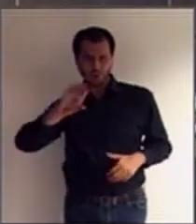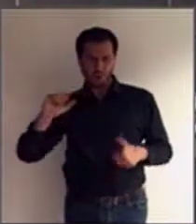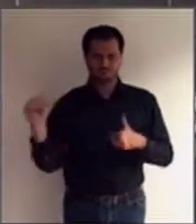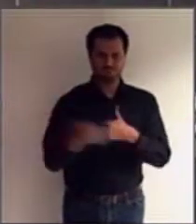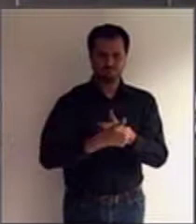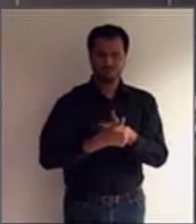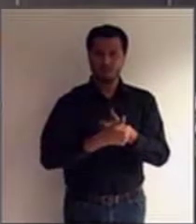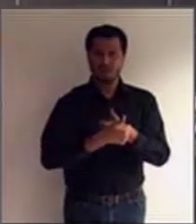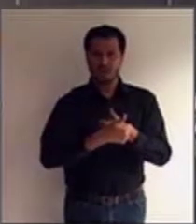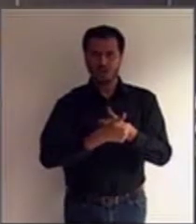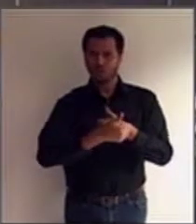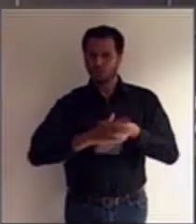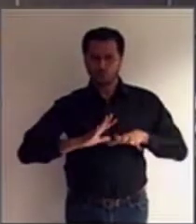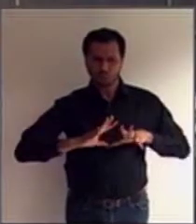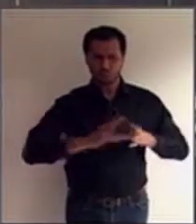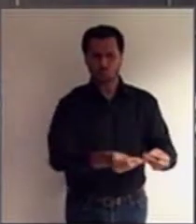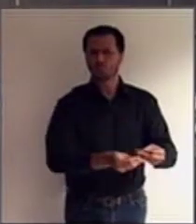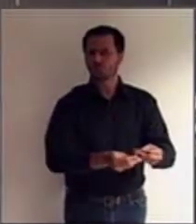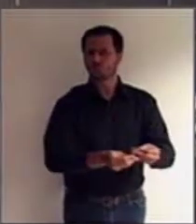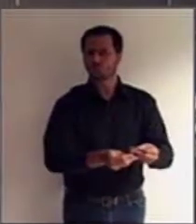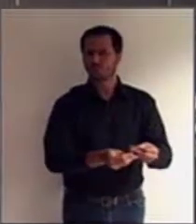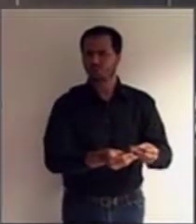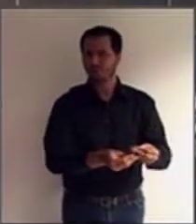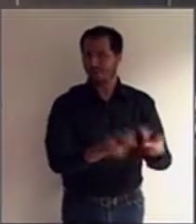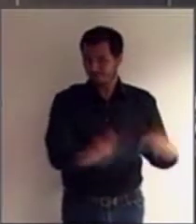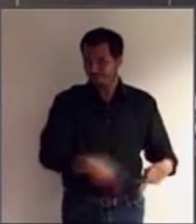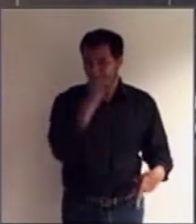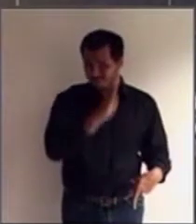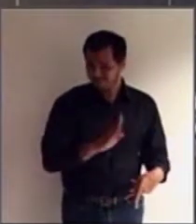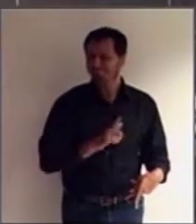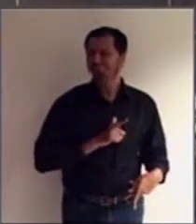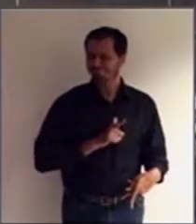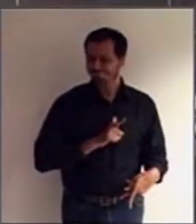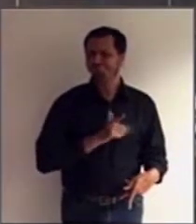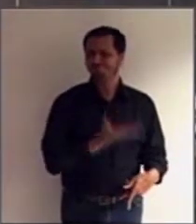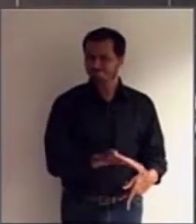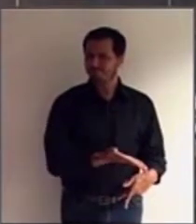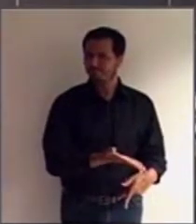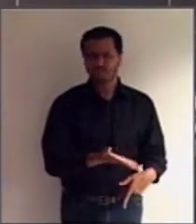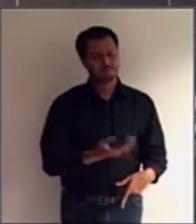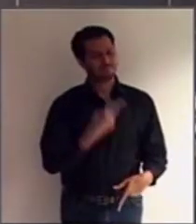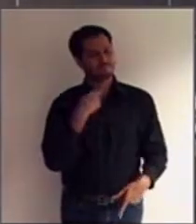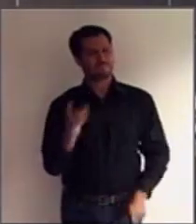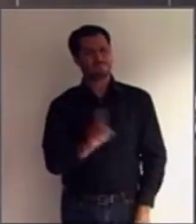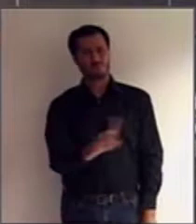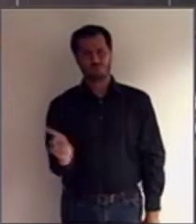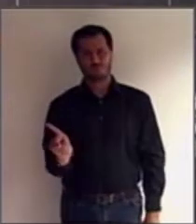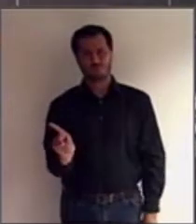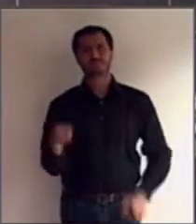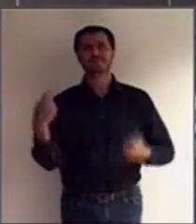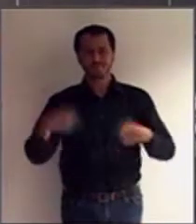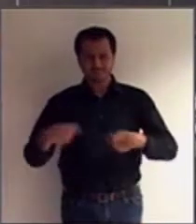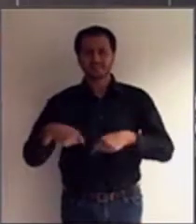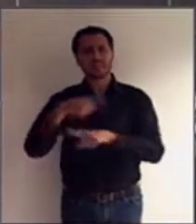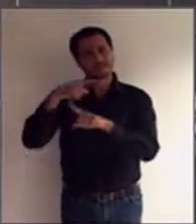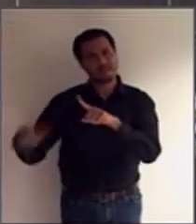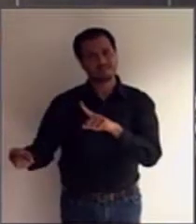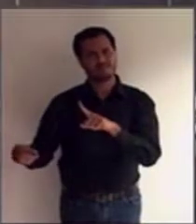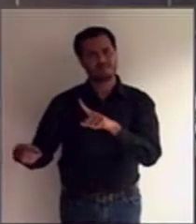infelizmente, ainda é feito no Brasil. E por que essa a regra? Conforme já foi dito aqui nos outros módulos,